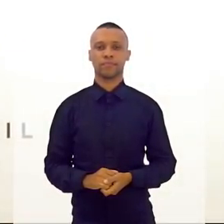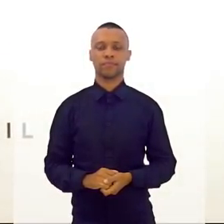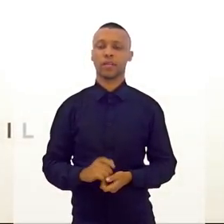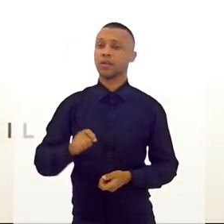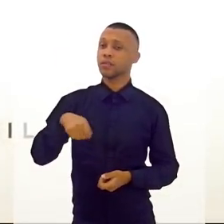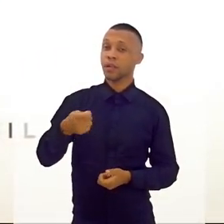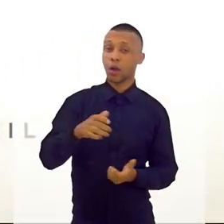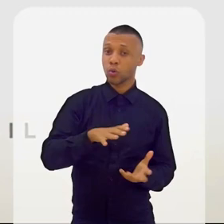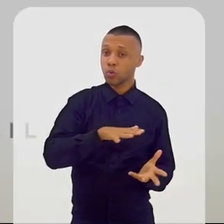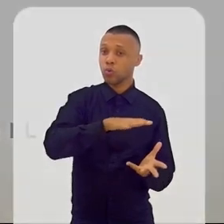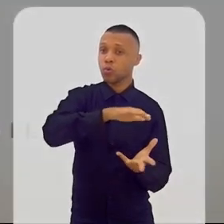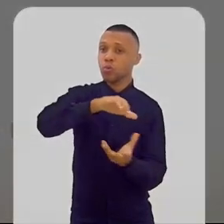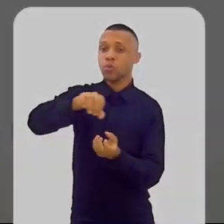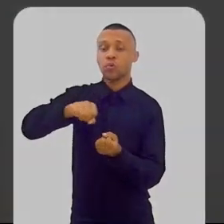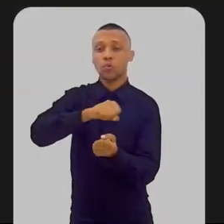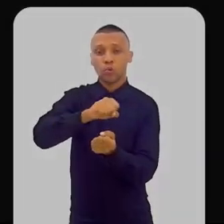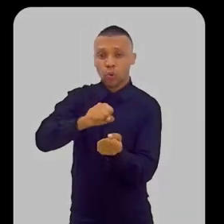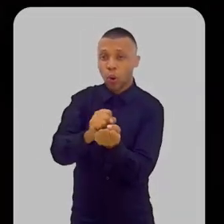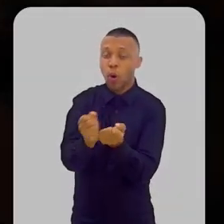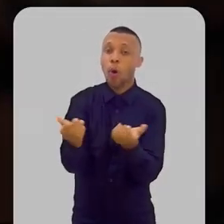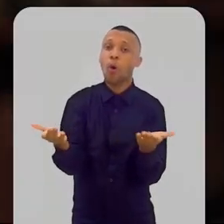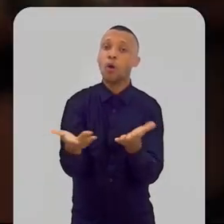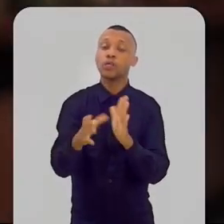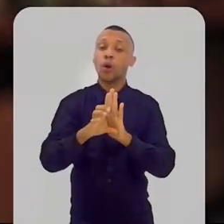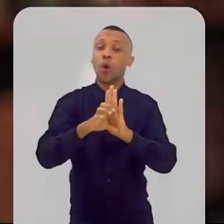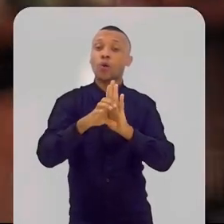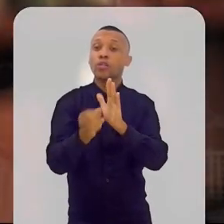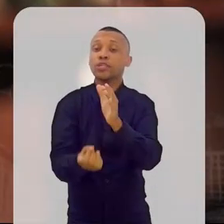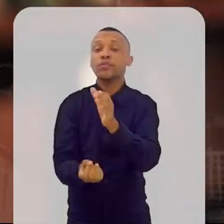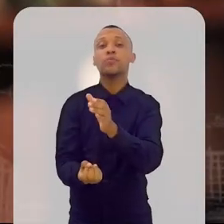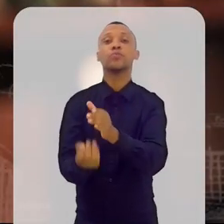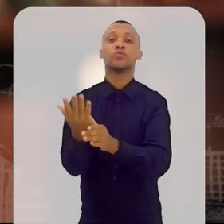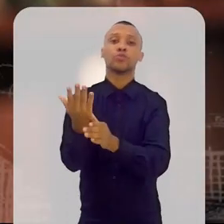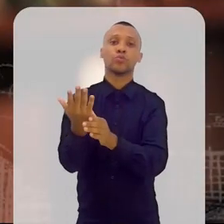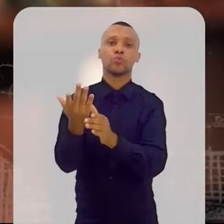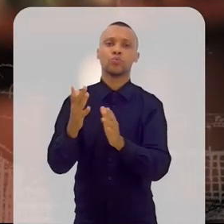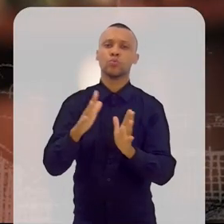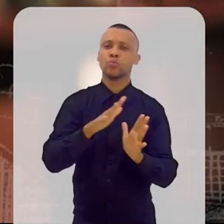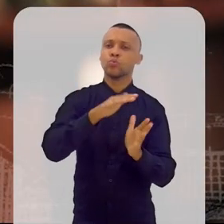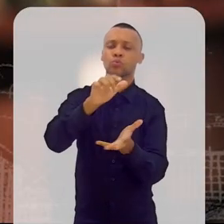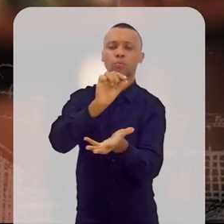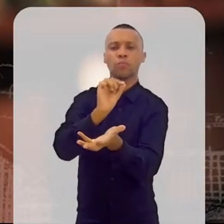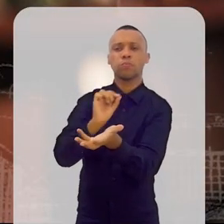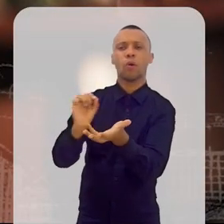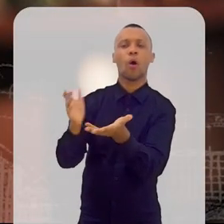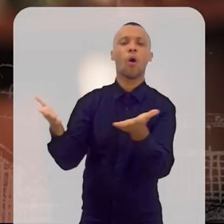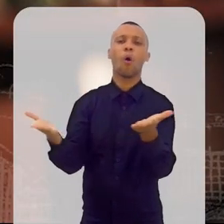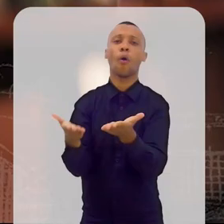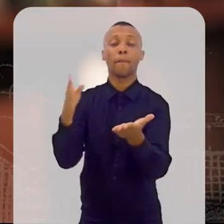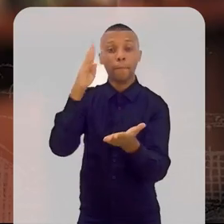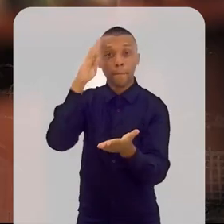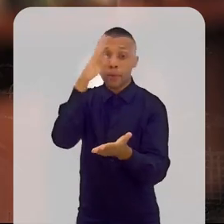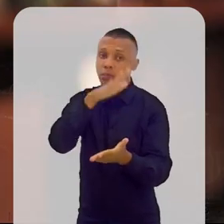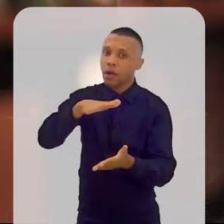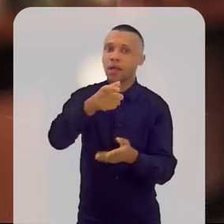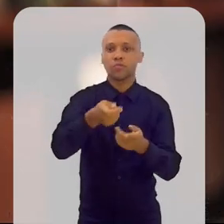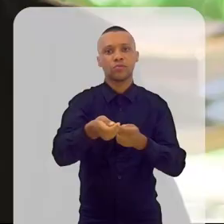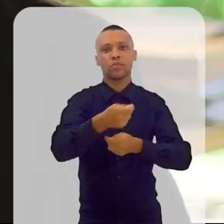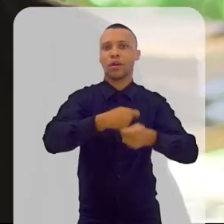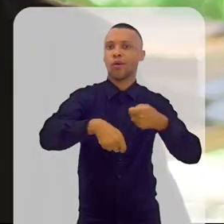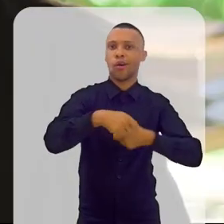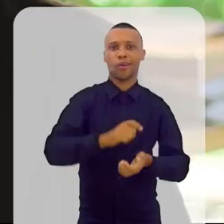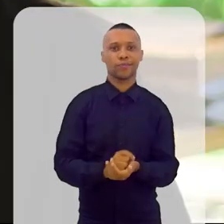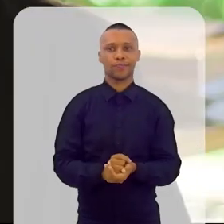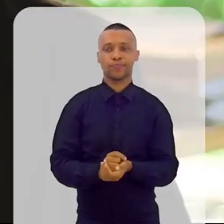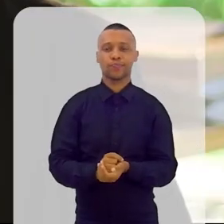A sustentabilidade hoje é um conceito emergente em todo o mundo e principalmente no mundo dos negócios.